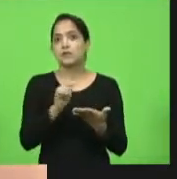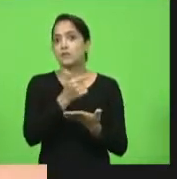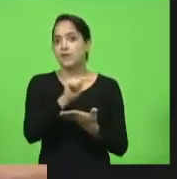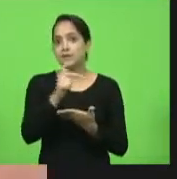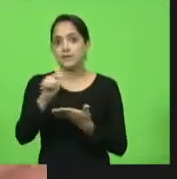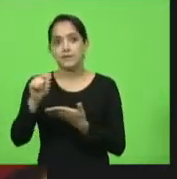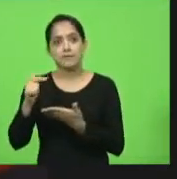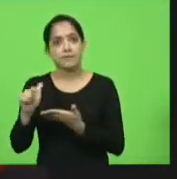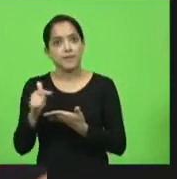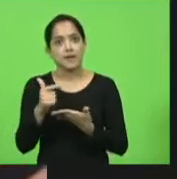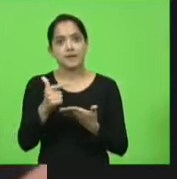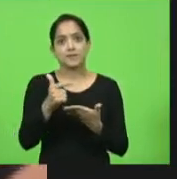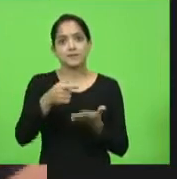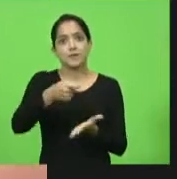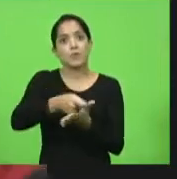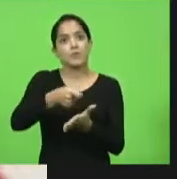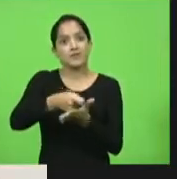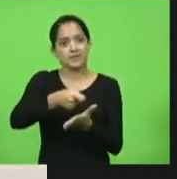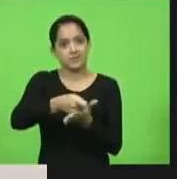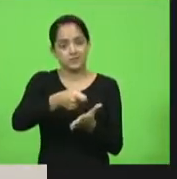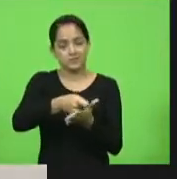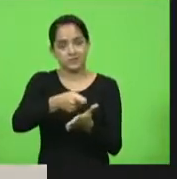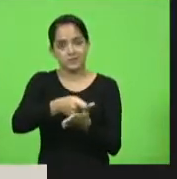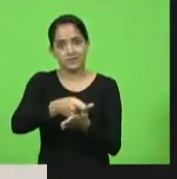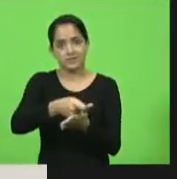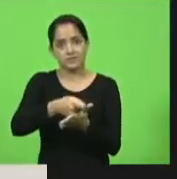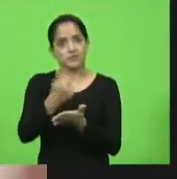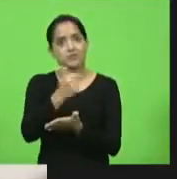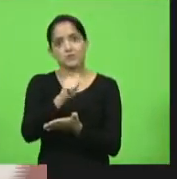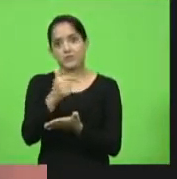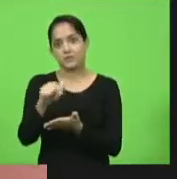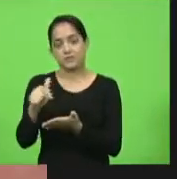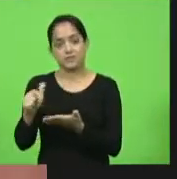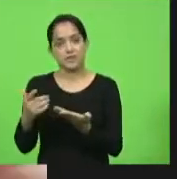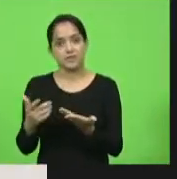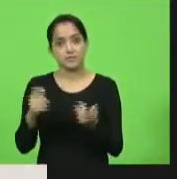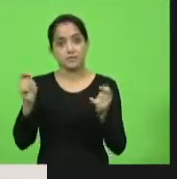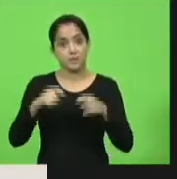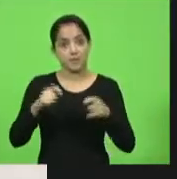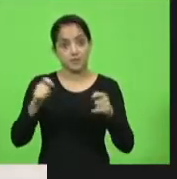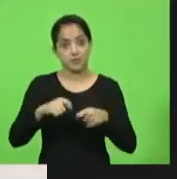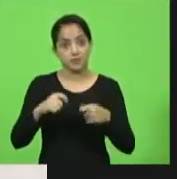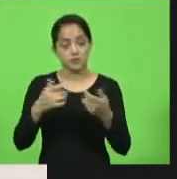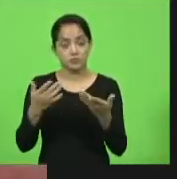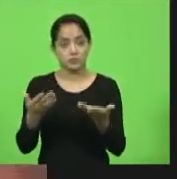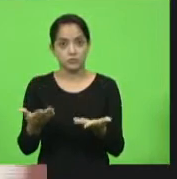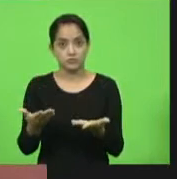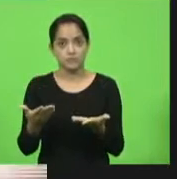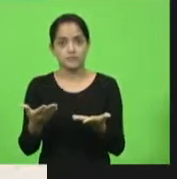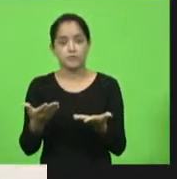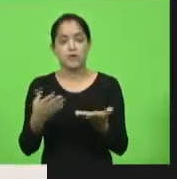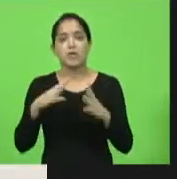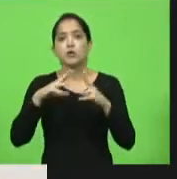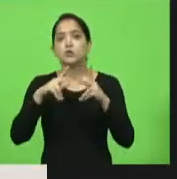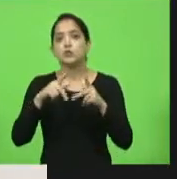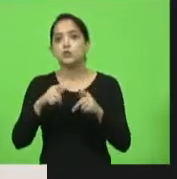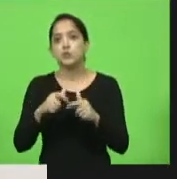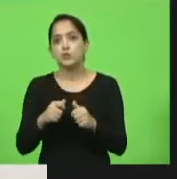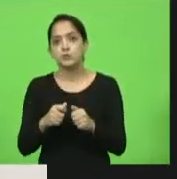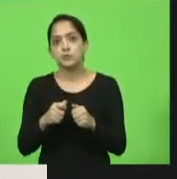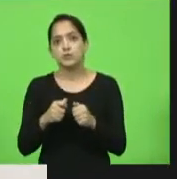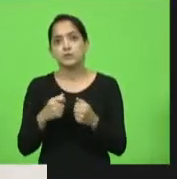esta obrigatoriedade permitindo desta forma toda sorte